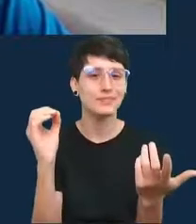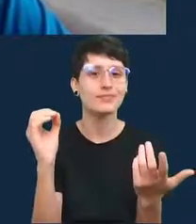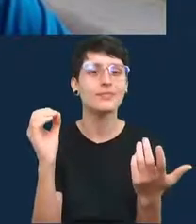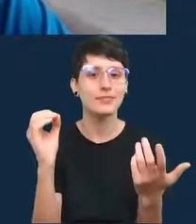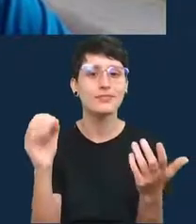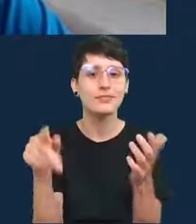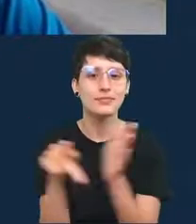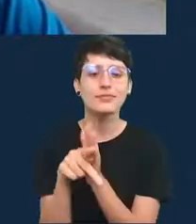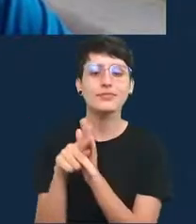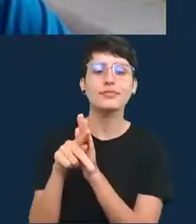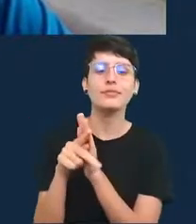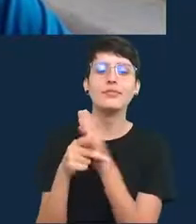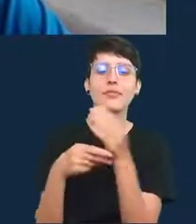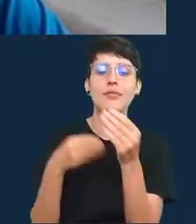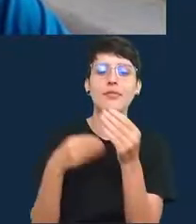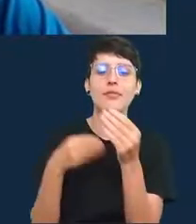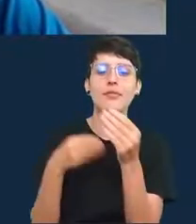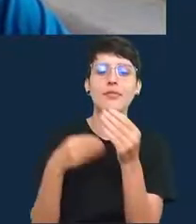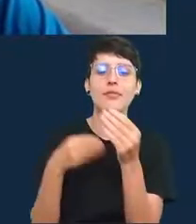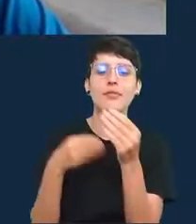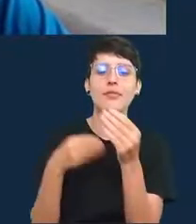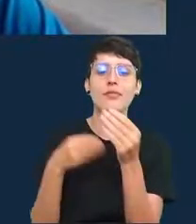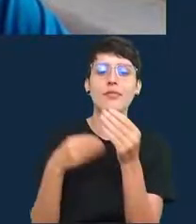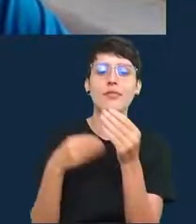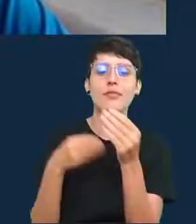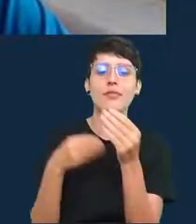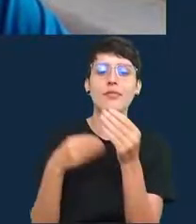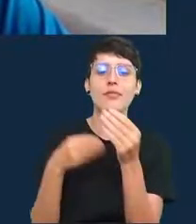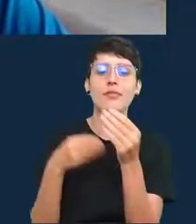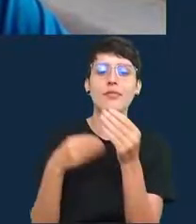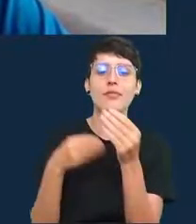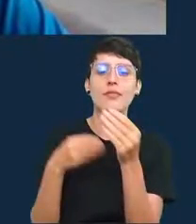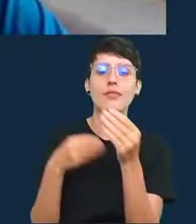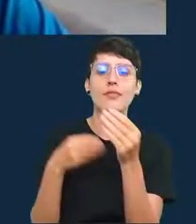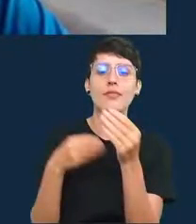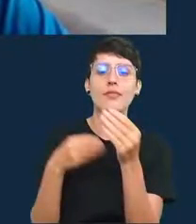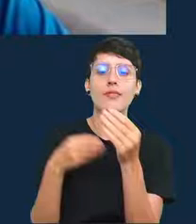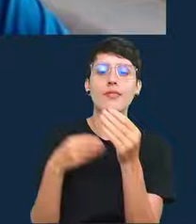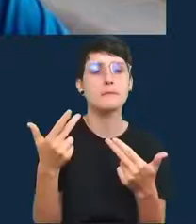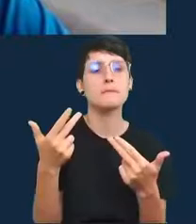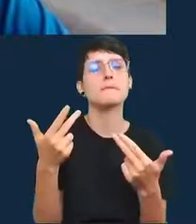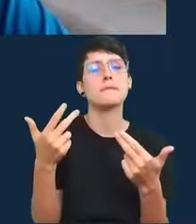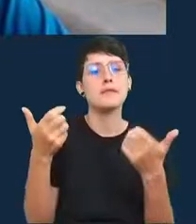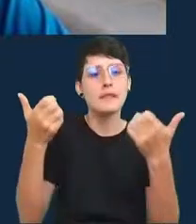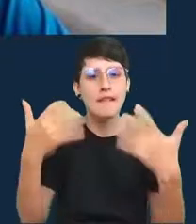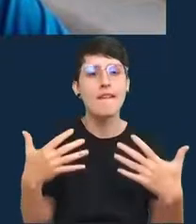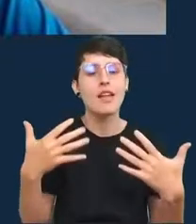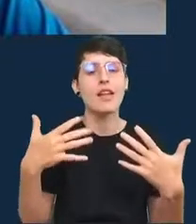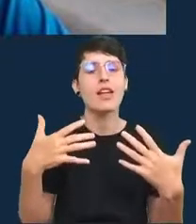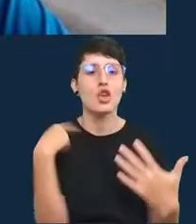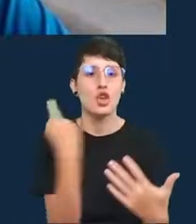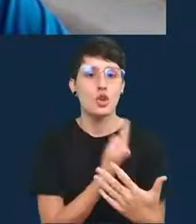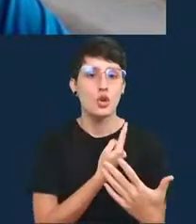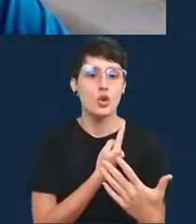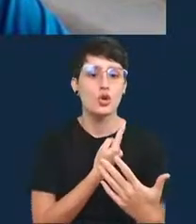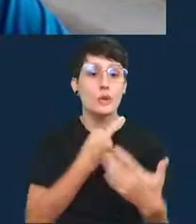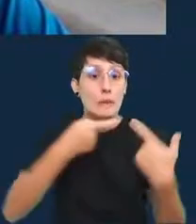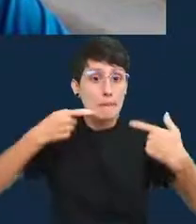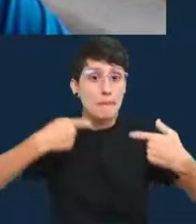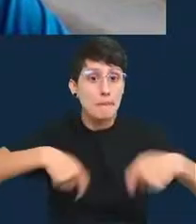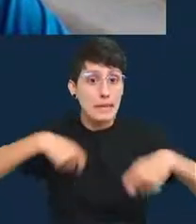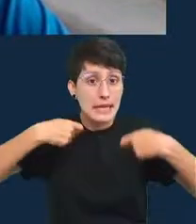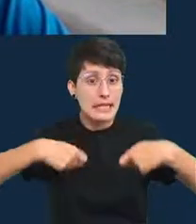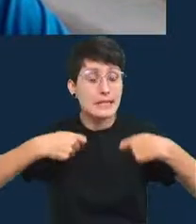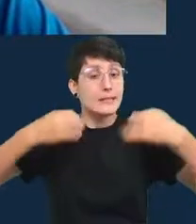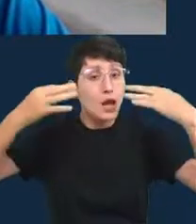sonoras que são transmitidas pela minha fala então a ideia é que precisamos ser justos e dizer